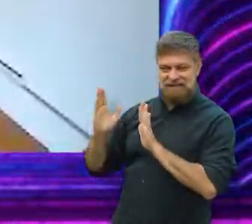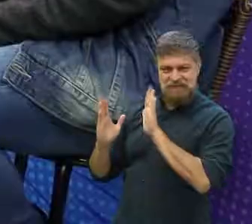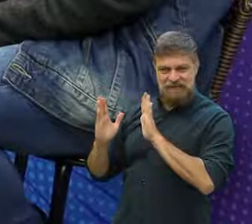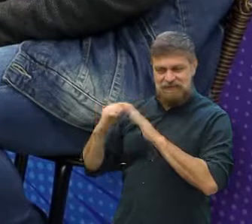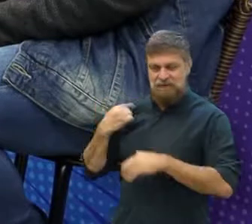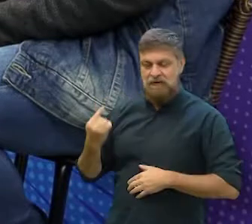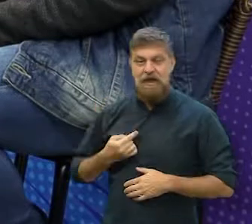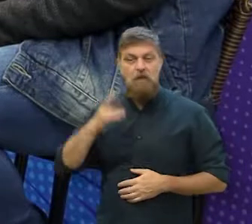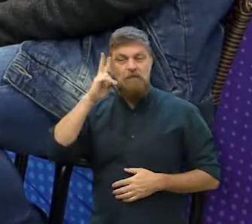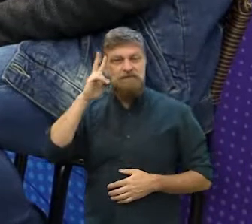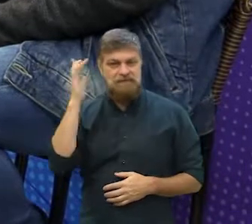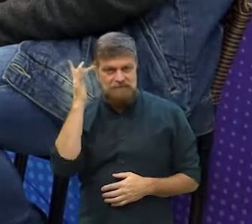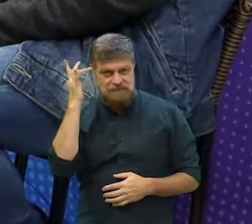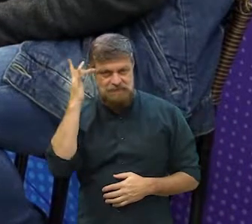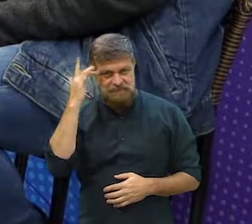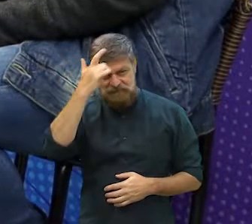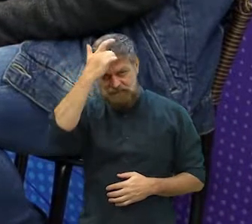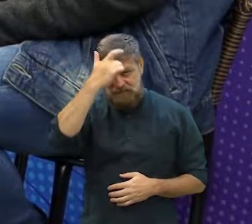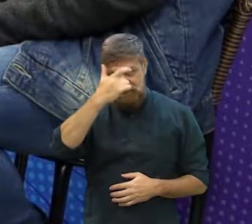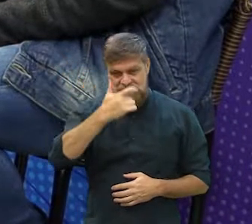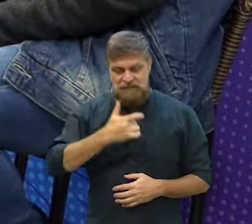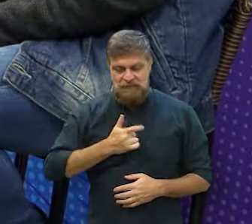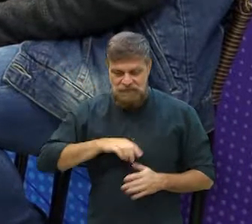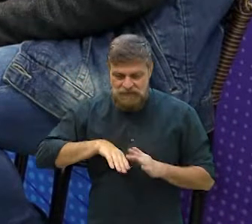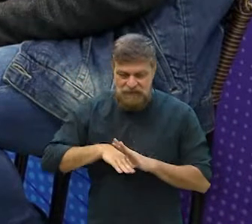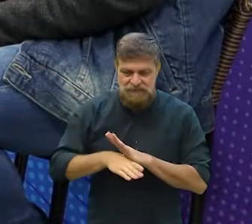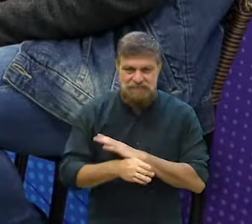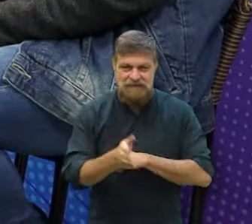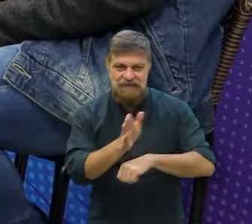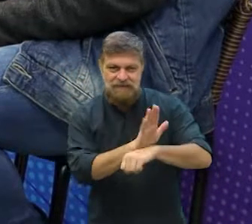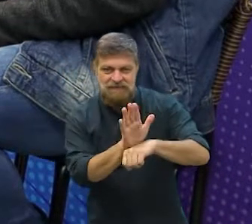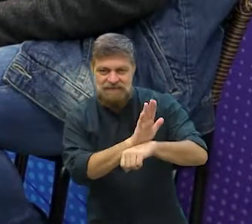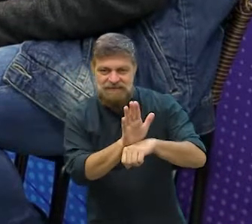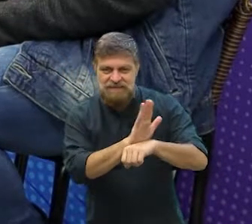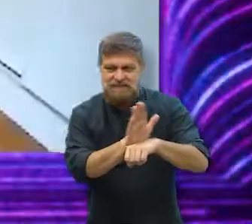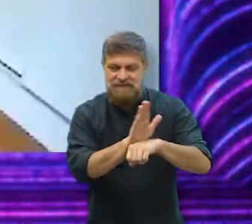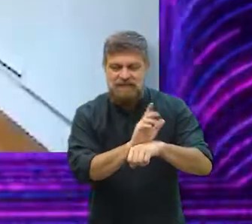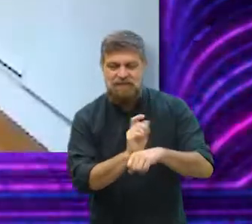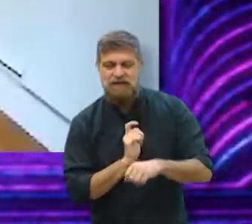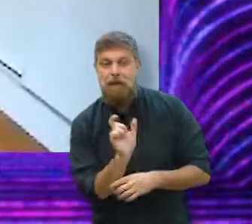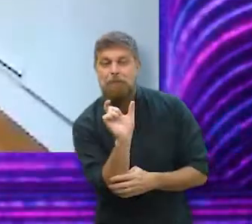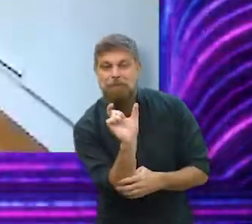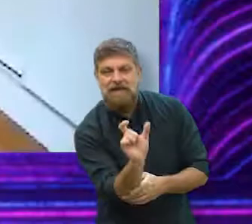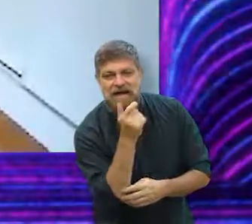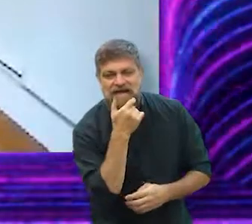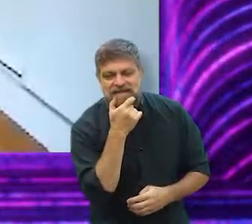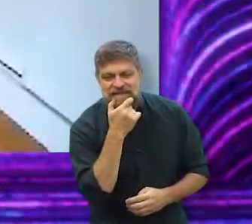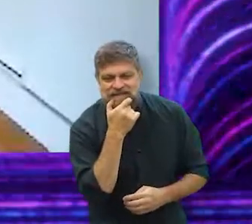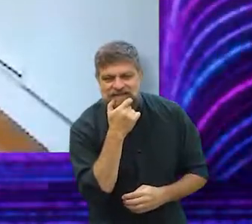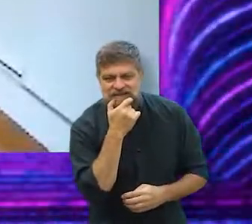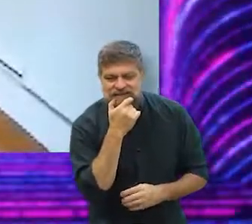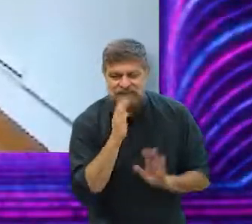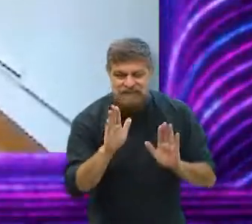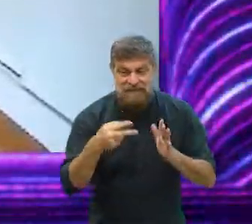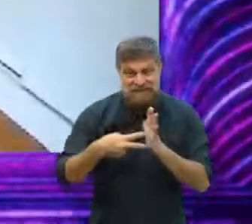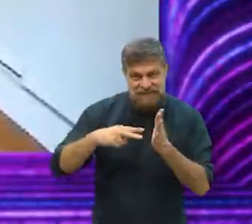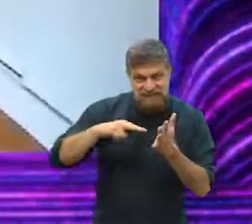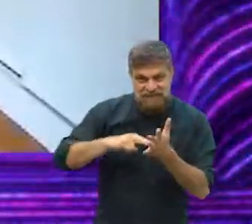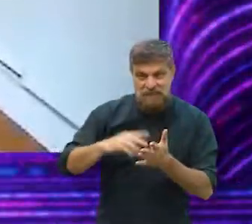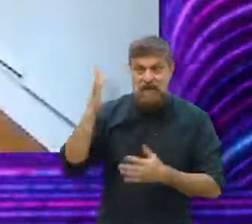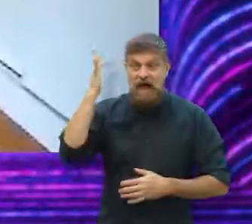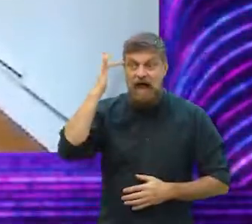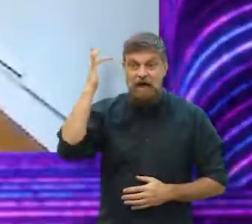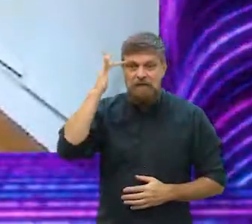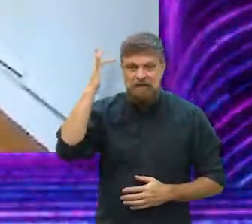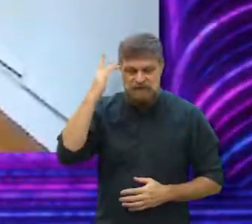É uma história de amadurecimento, a gente costuma chamar isso em cinema de coming of age. Eu não gosto de ficar usando termos em inglês, mas a gente usa. O tem a ver com